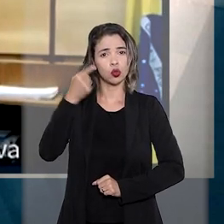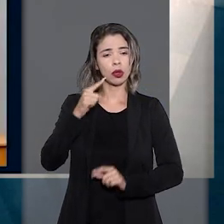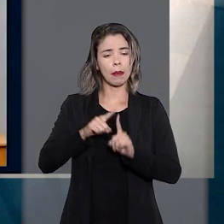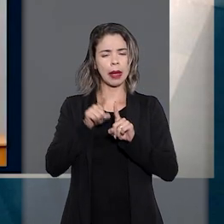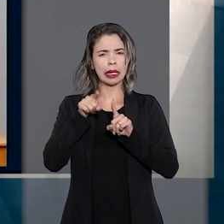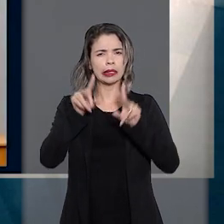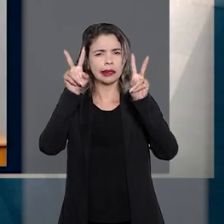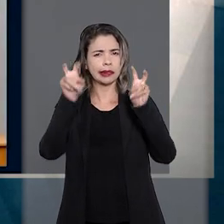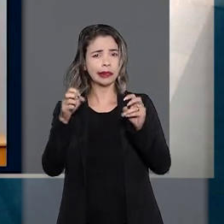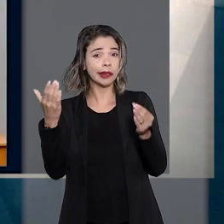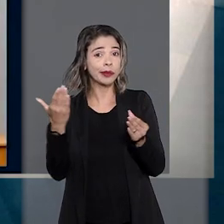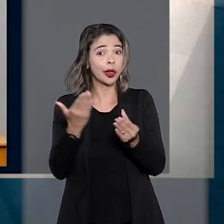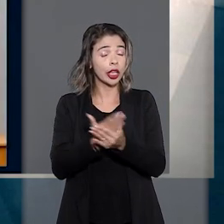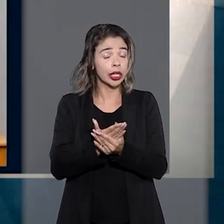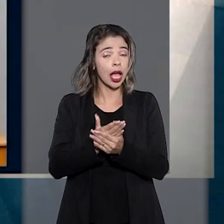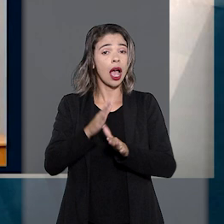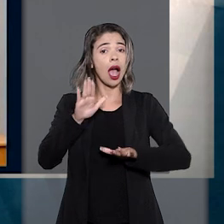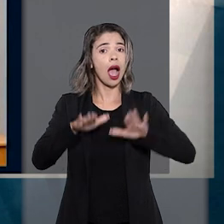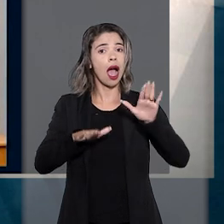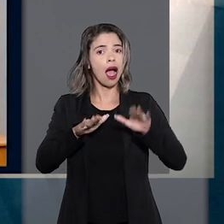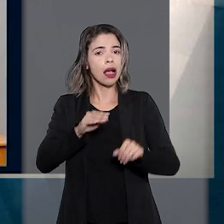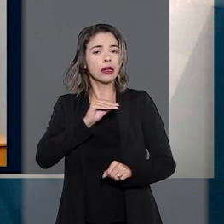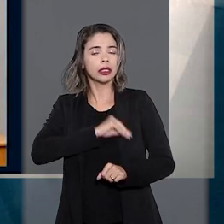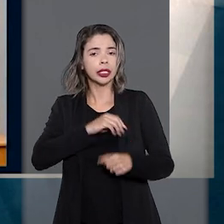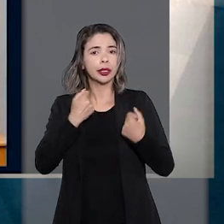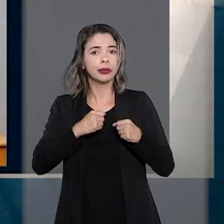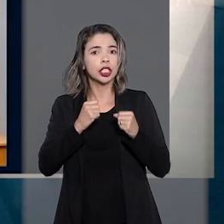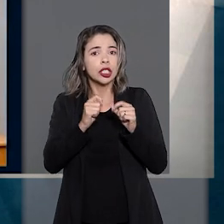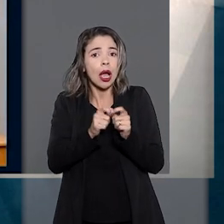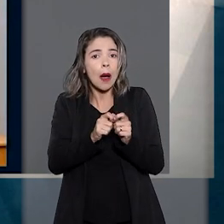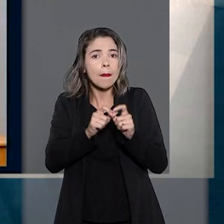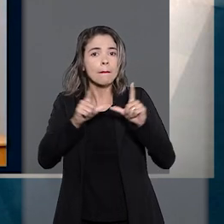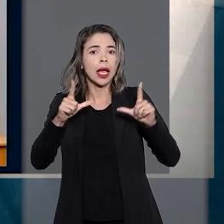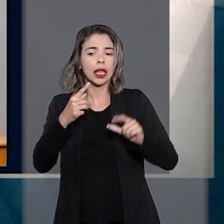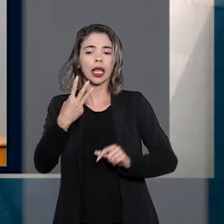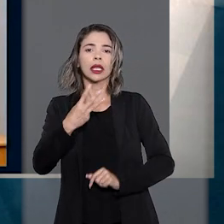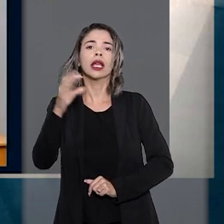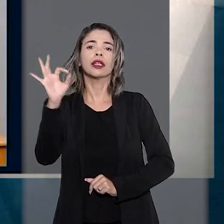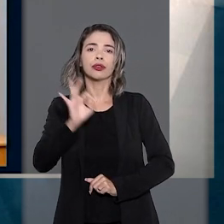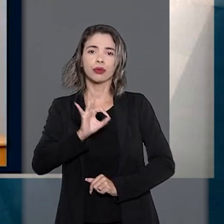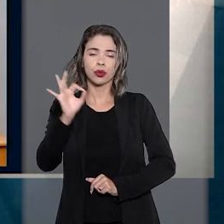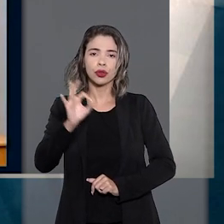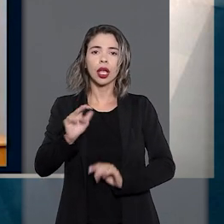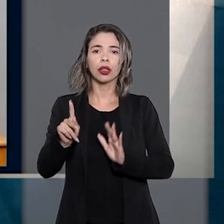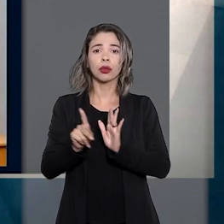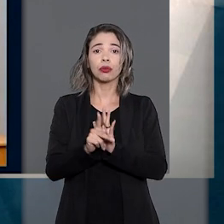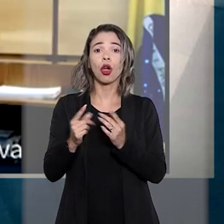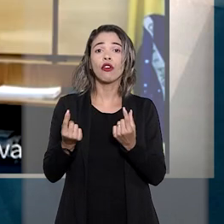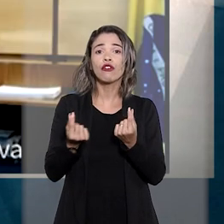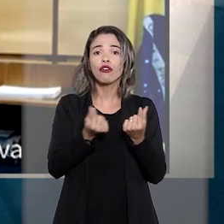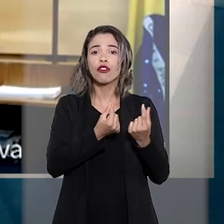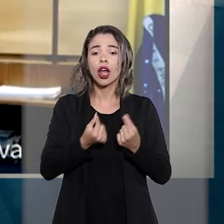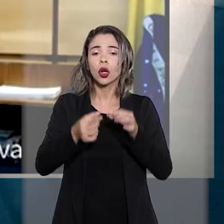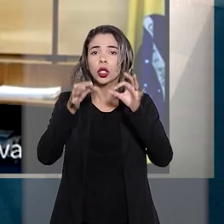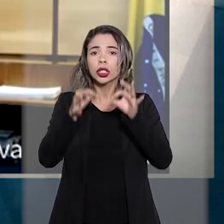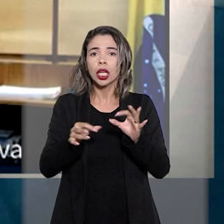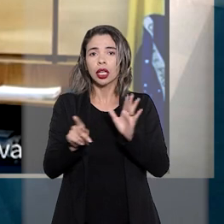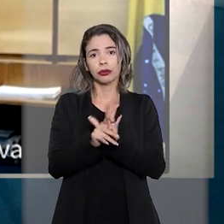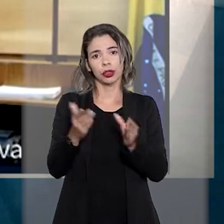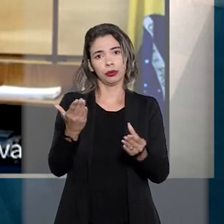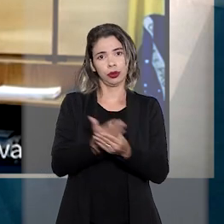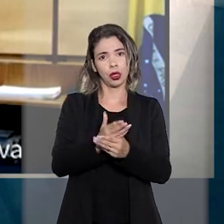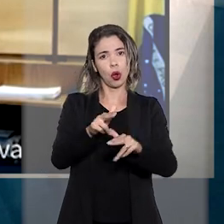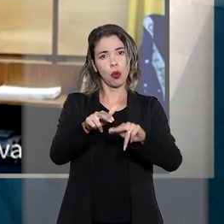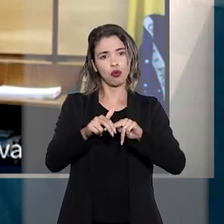análise, a verba deveria ser aumentada para 3% sobre o valor atualizado da causa, em decorrência da